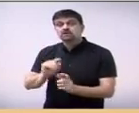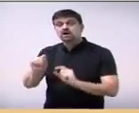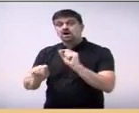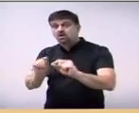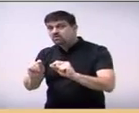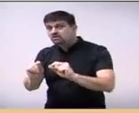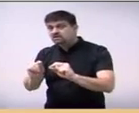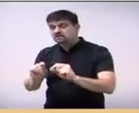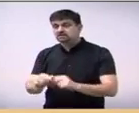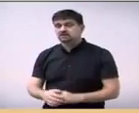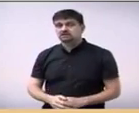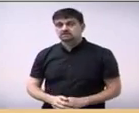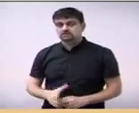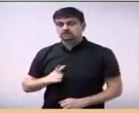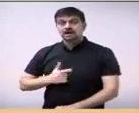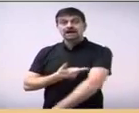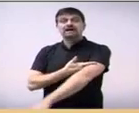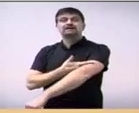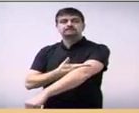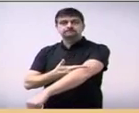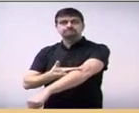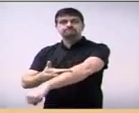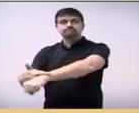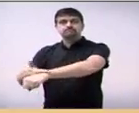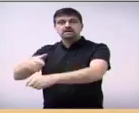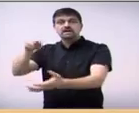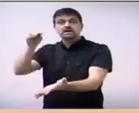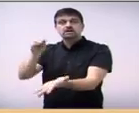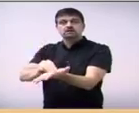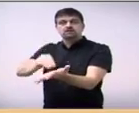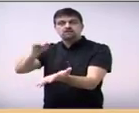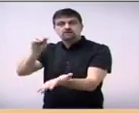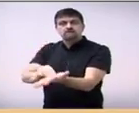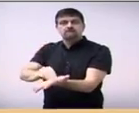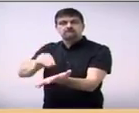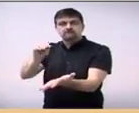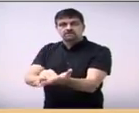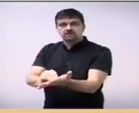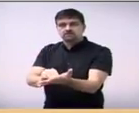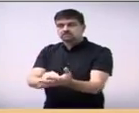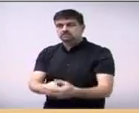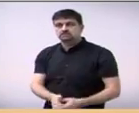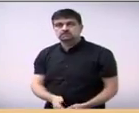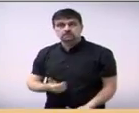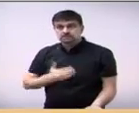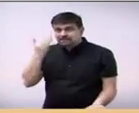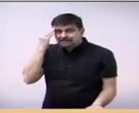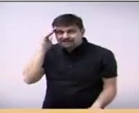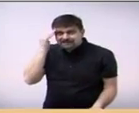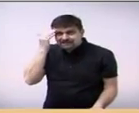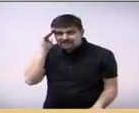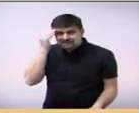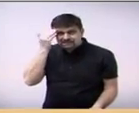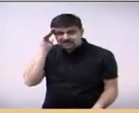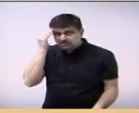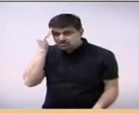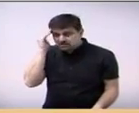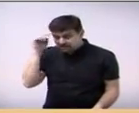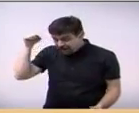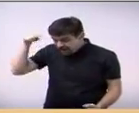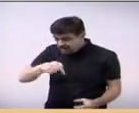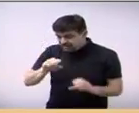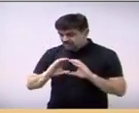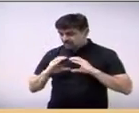muita falta, de respeito, de educação, de entendimento que, nesta